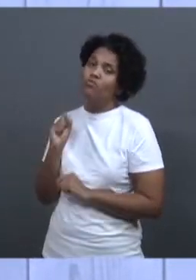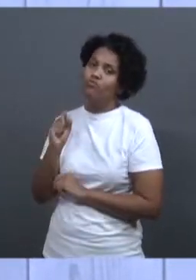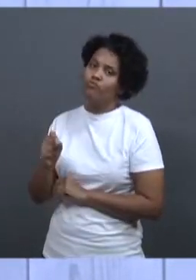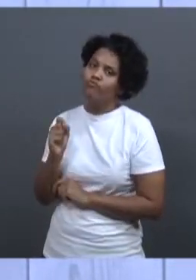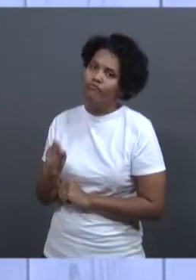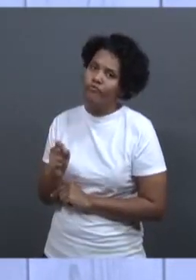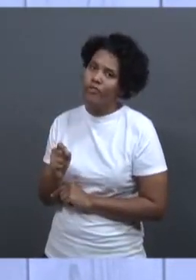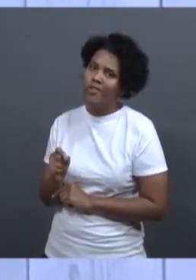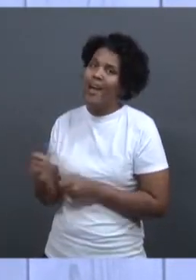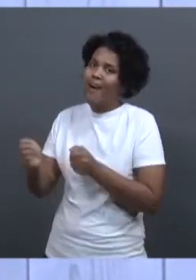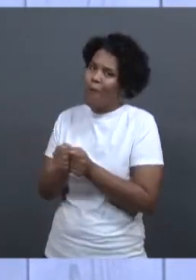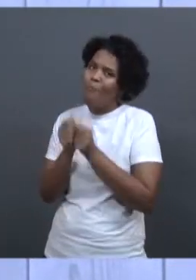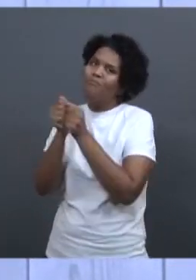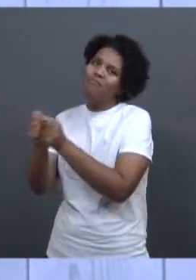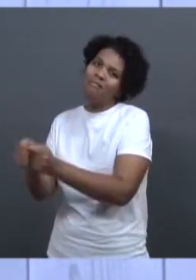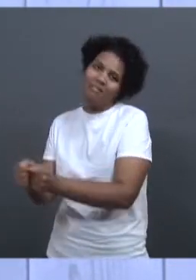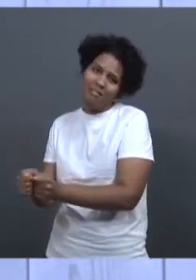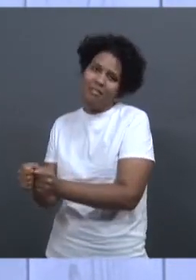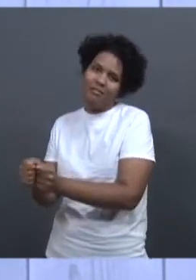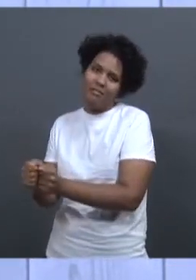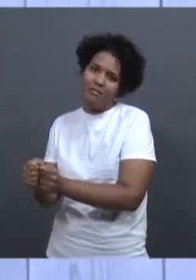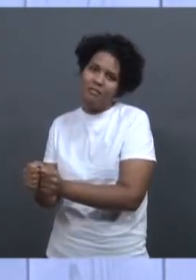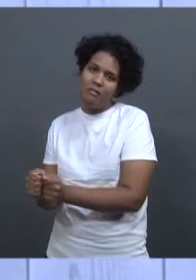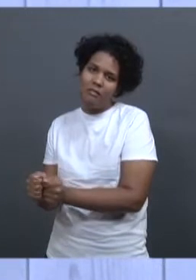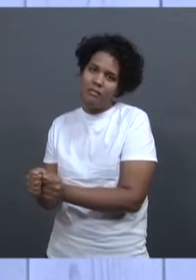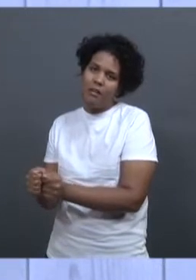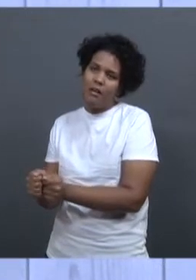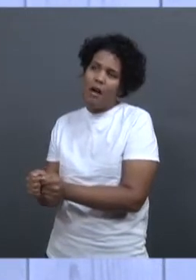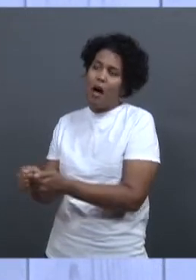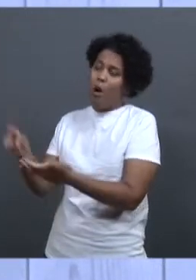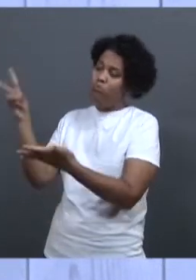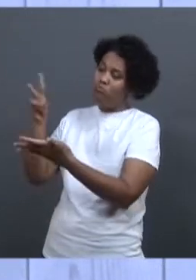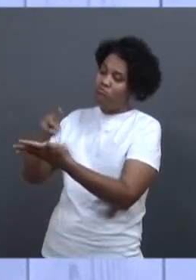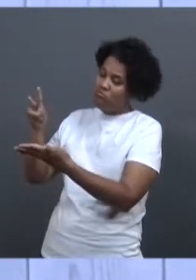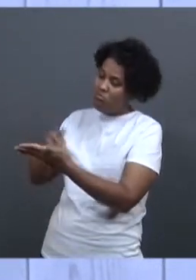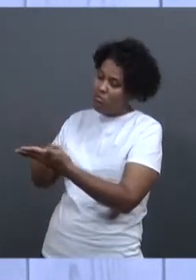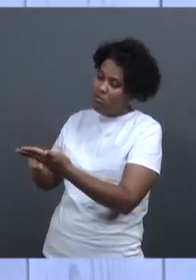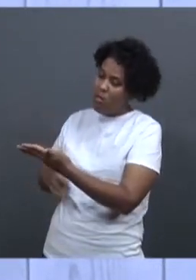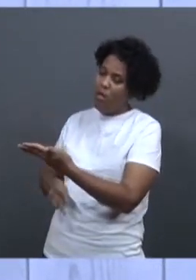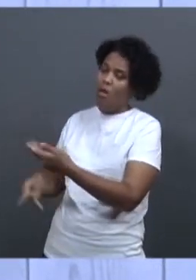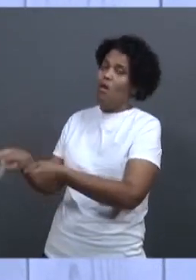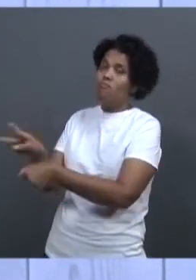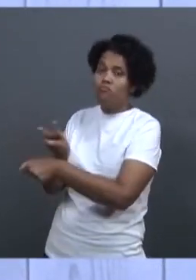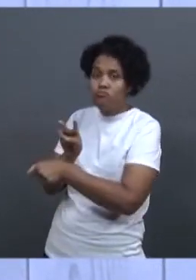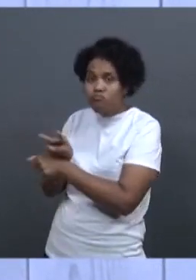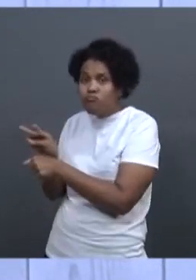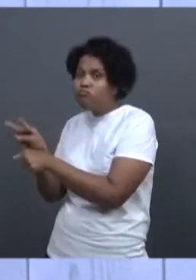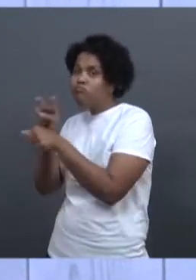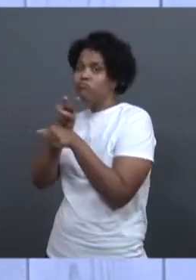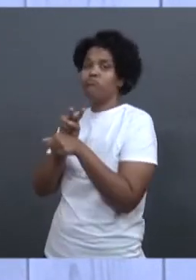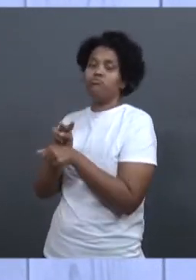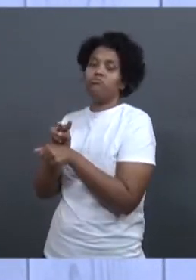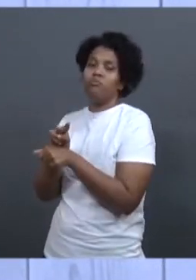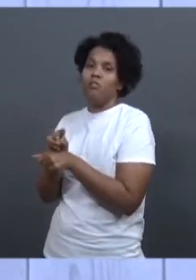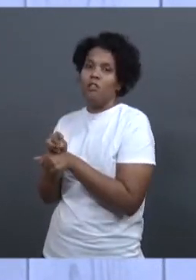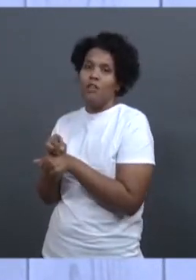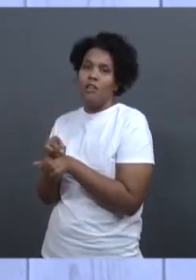ambiental acompanhe, né? E acontece que os laudos foram... eles foram